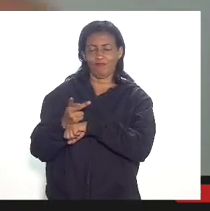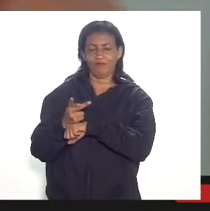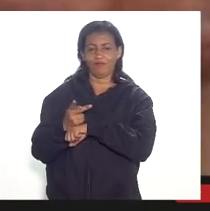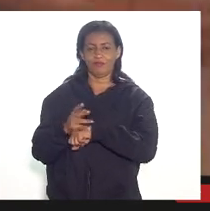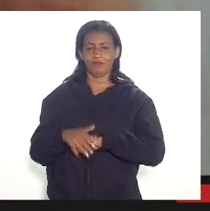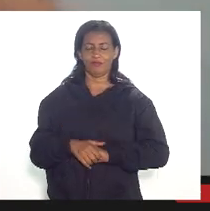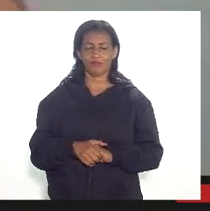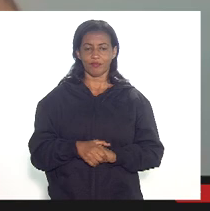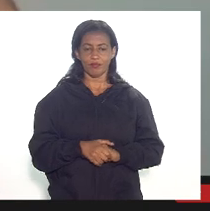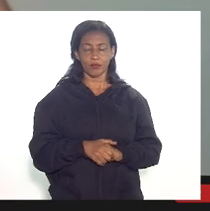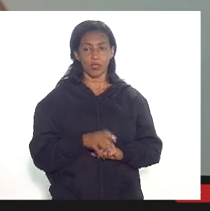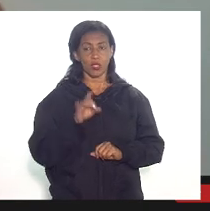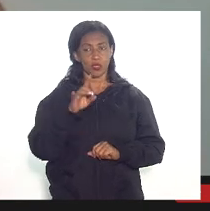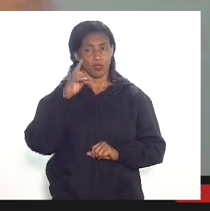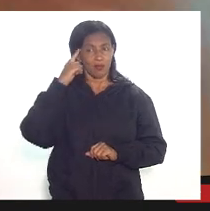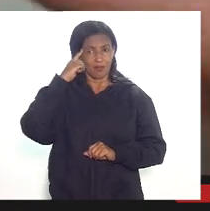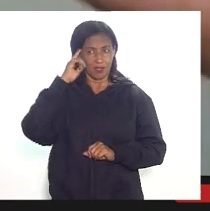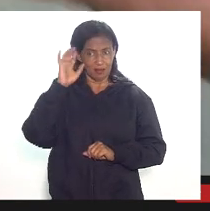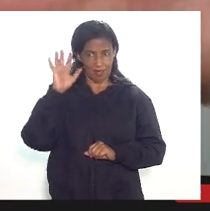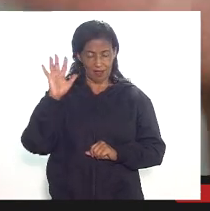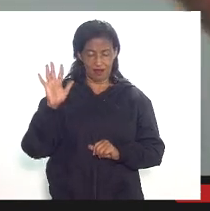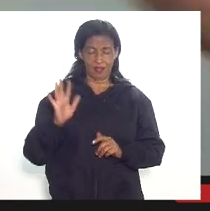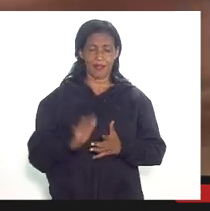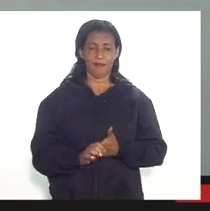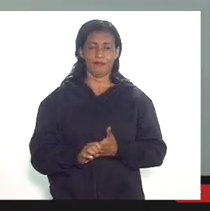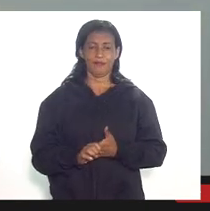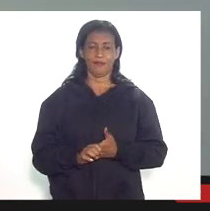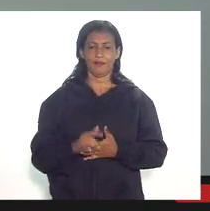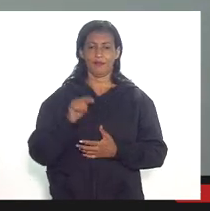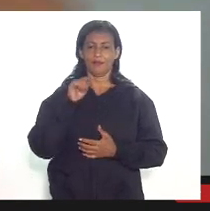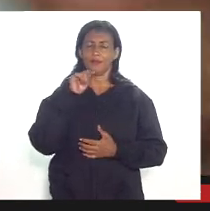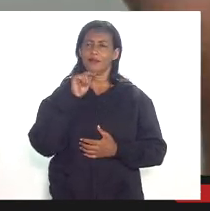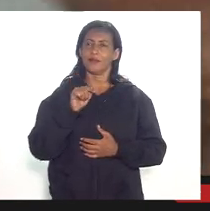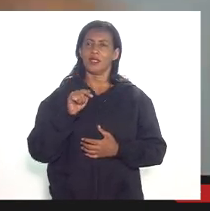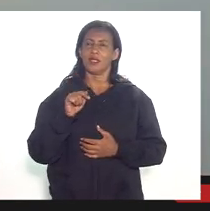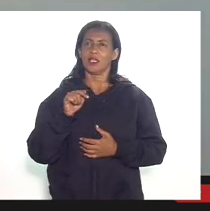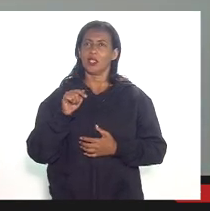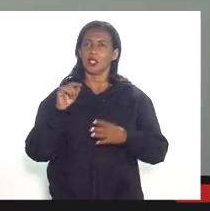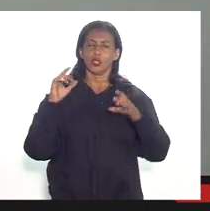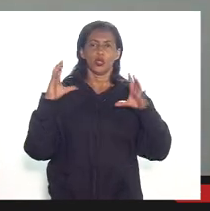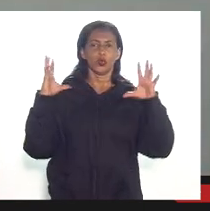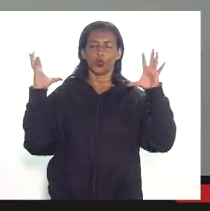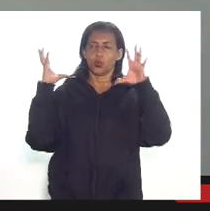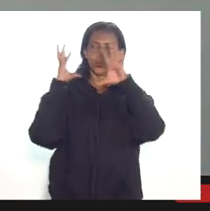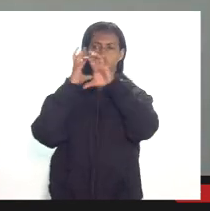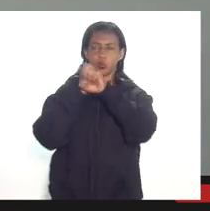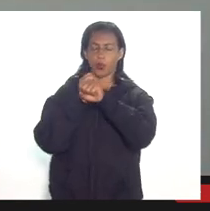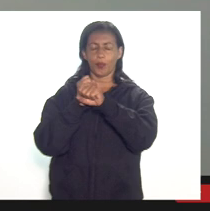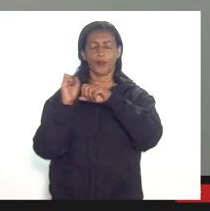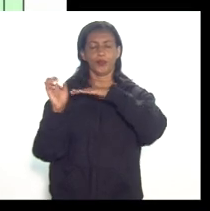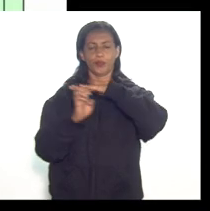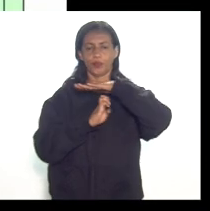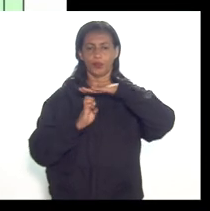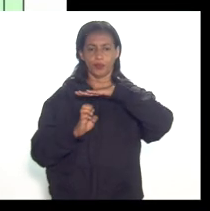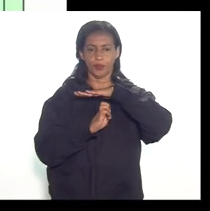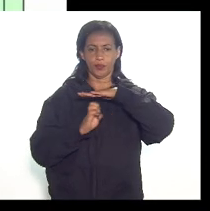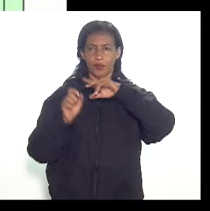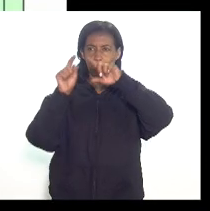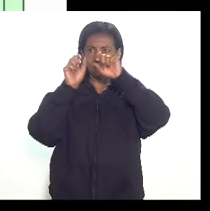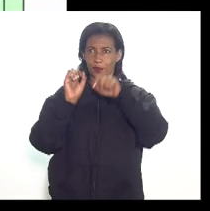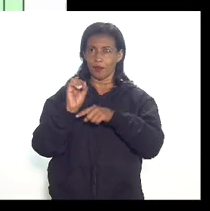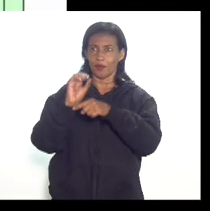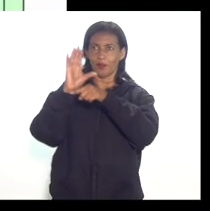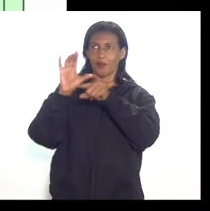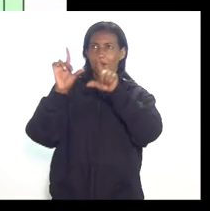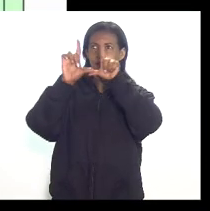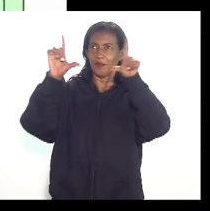só para os senhores terem uma ideia essa aqui é um um slide obtido de junto uma concessionária é para enxergar que por exemplo na